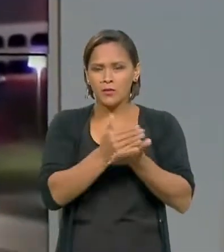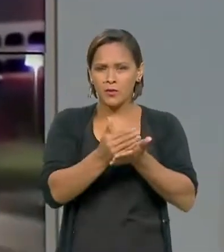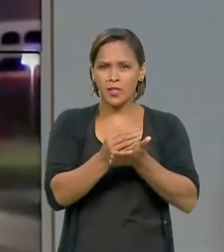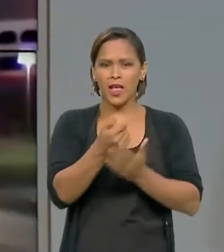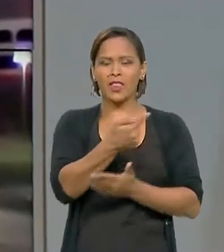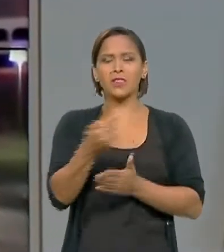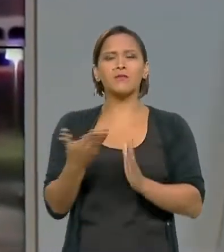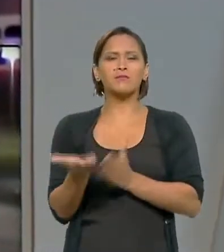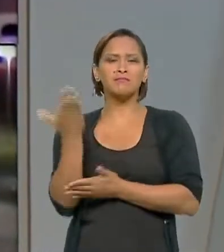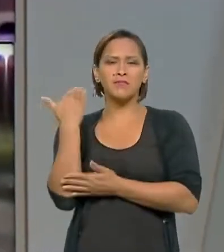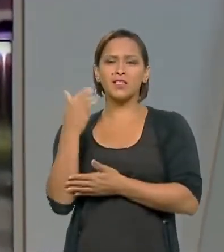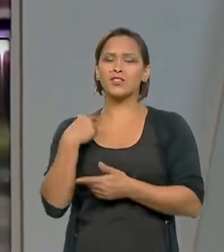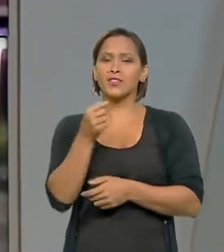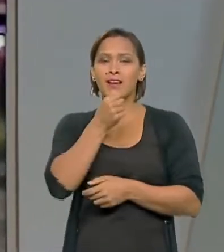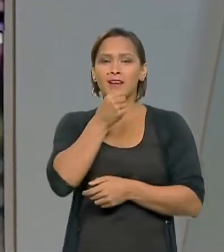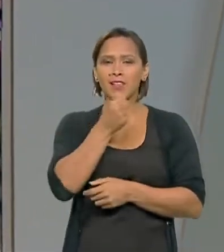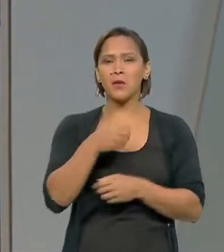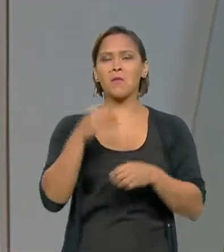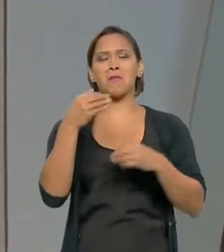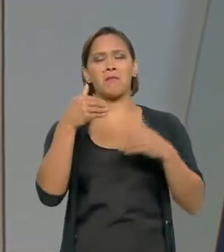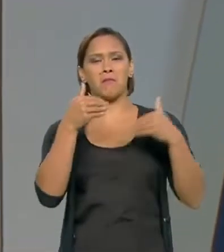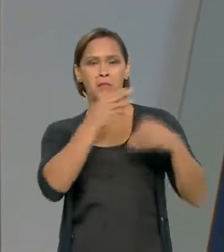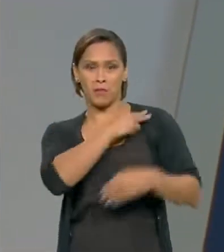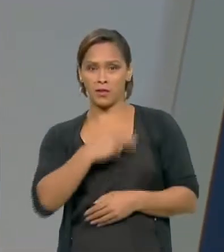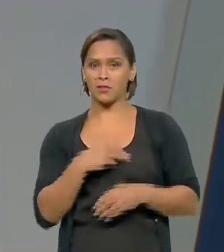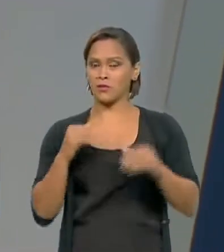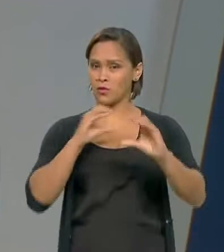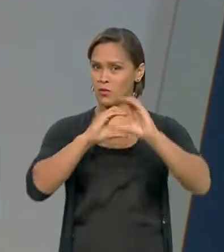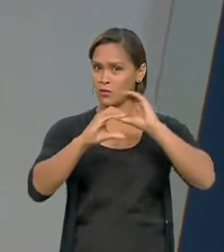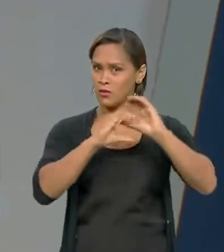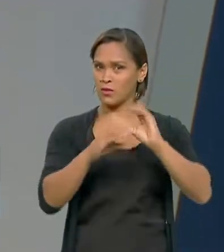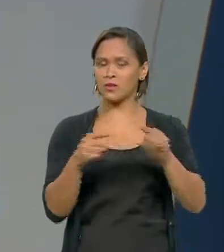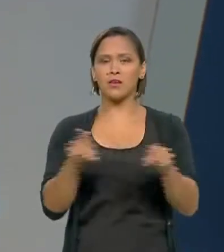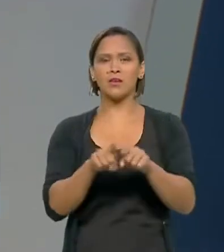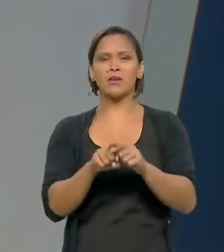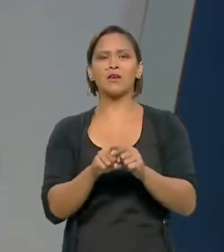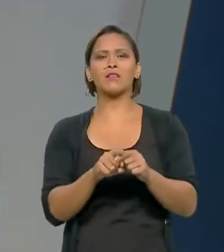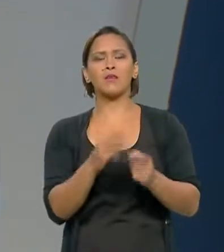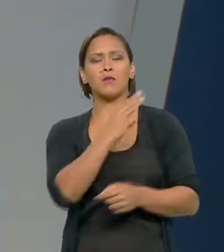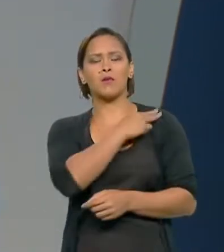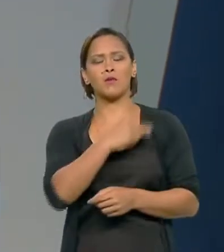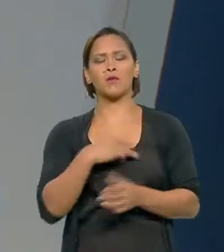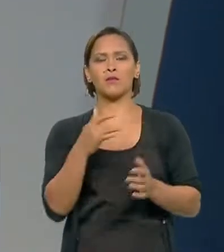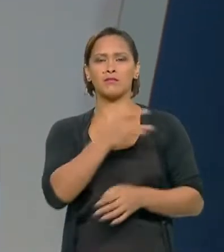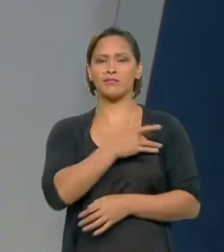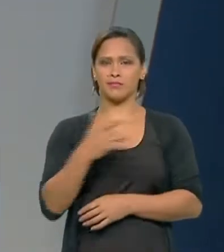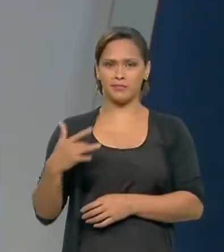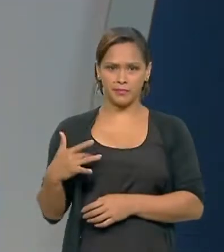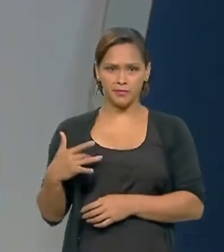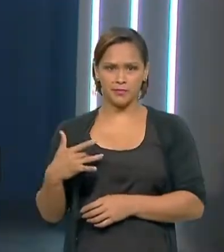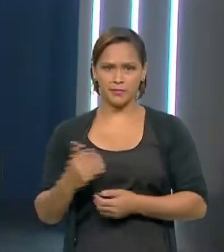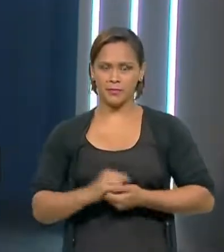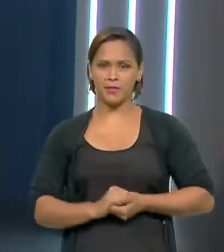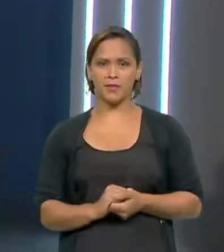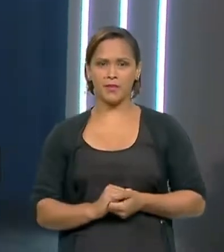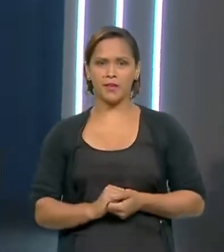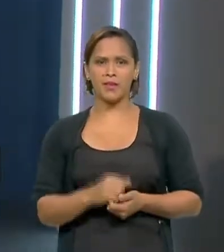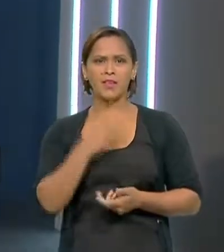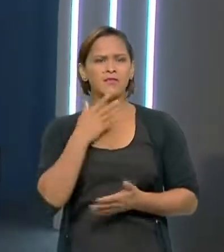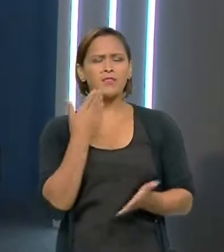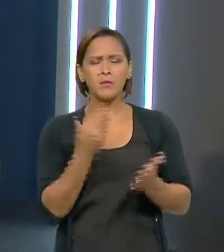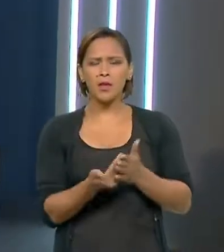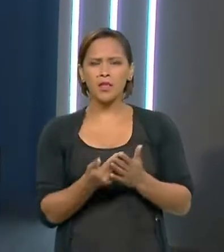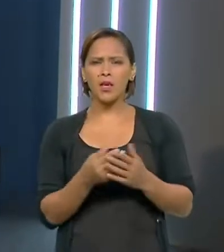semanas, nós já entrevistamos o ministro das Comunicações, Fábio Faria, e o ministro da Saúde, Marcelo Queiroga. E se você